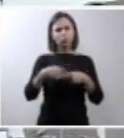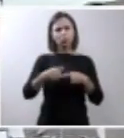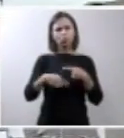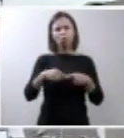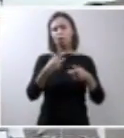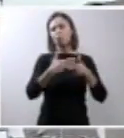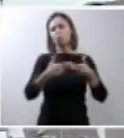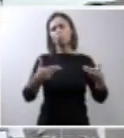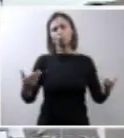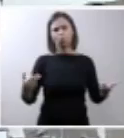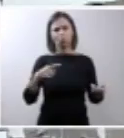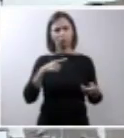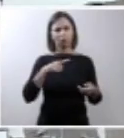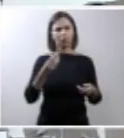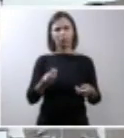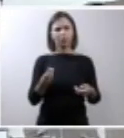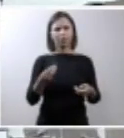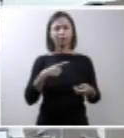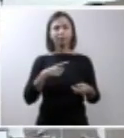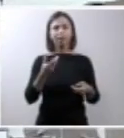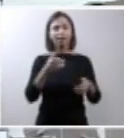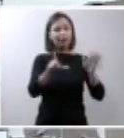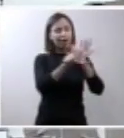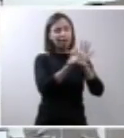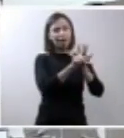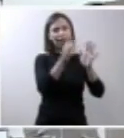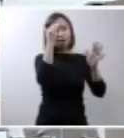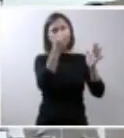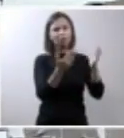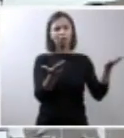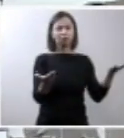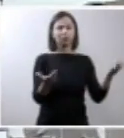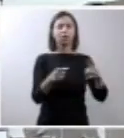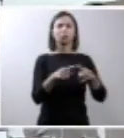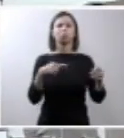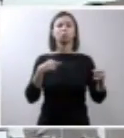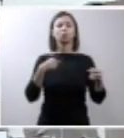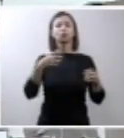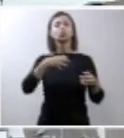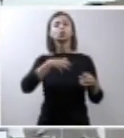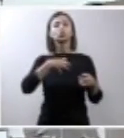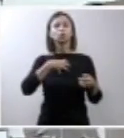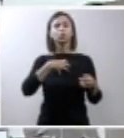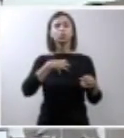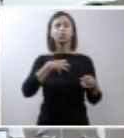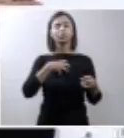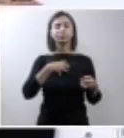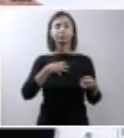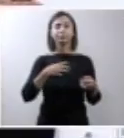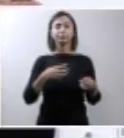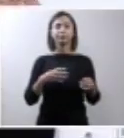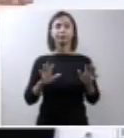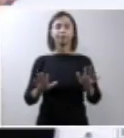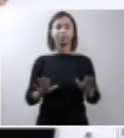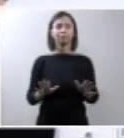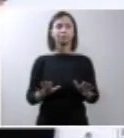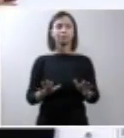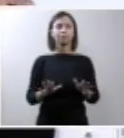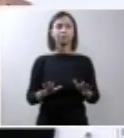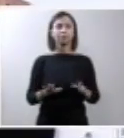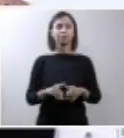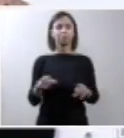alguma coisa que tenha sequer bens jurídicos a ponderar do meu ponto de vista, porque não há,